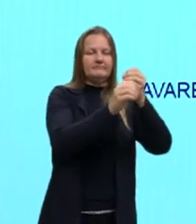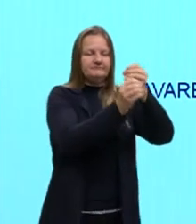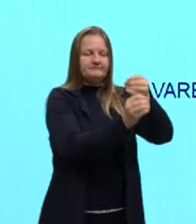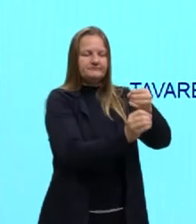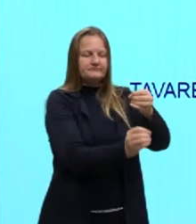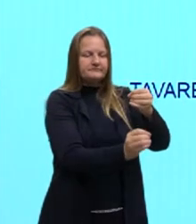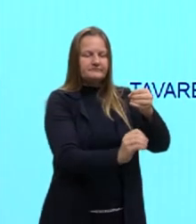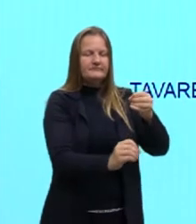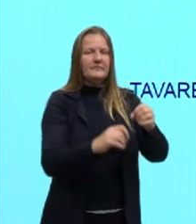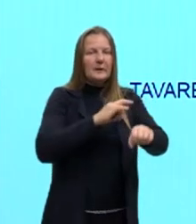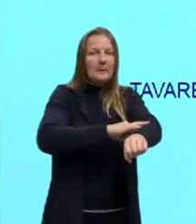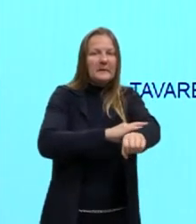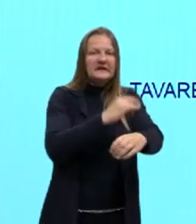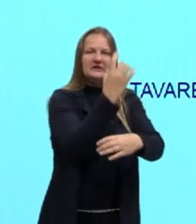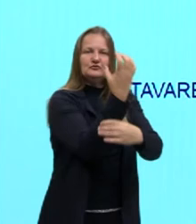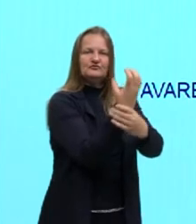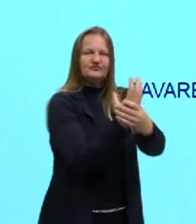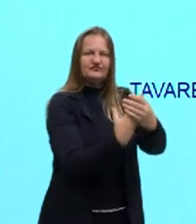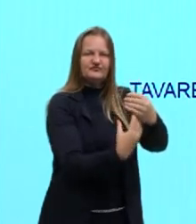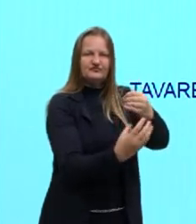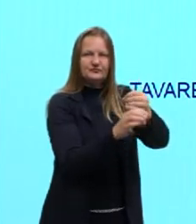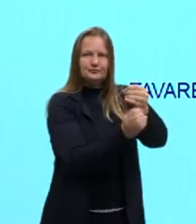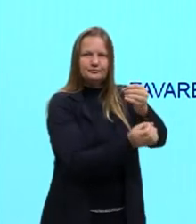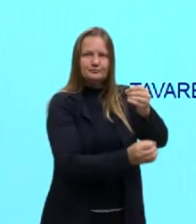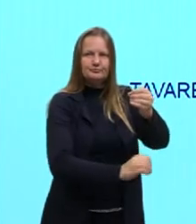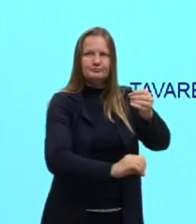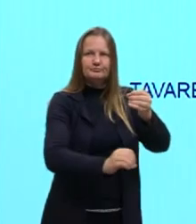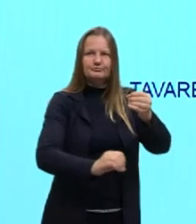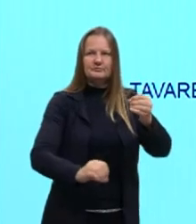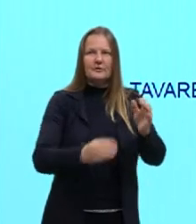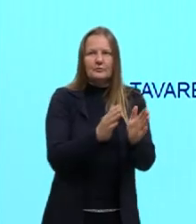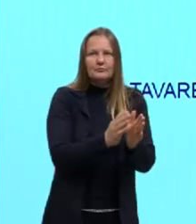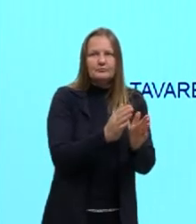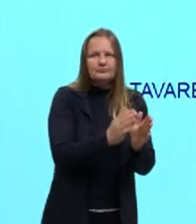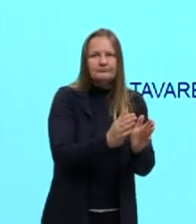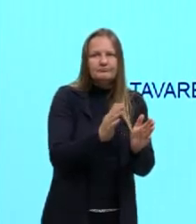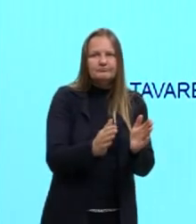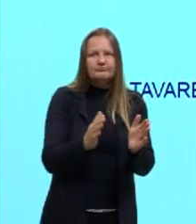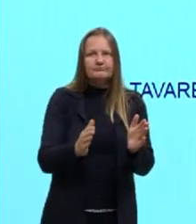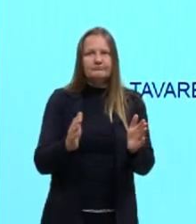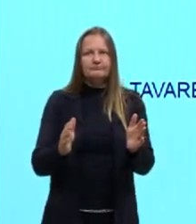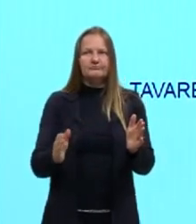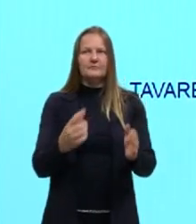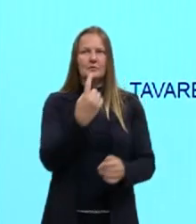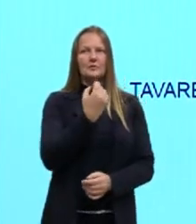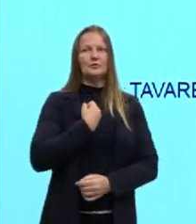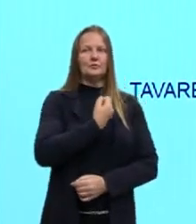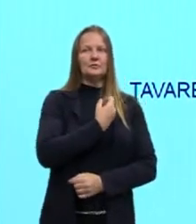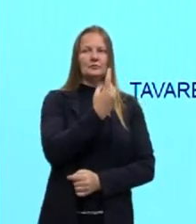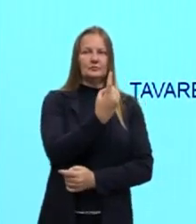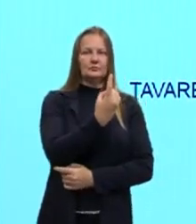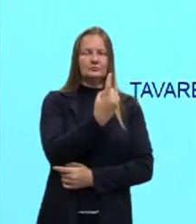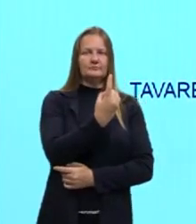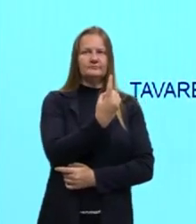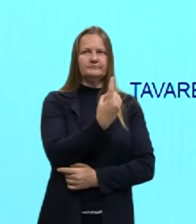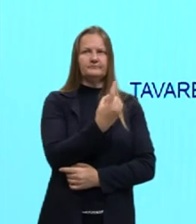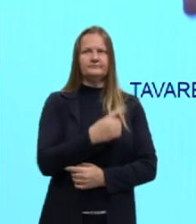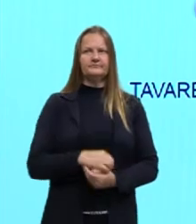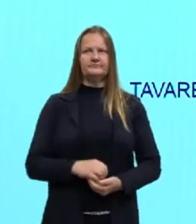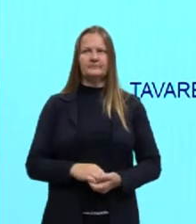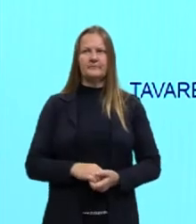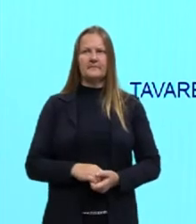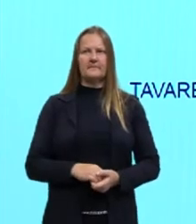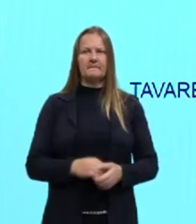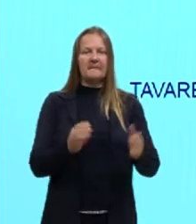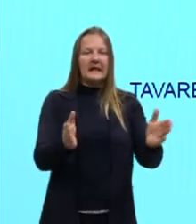E nós vemos aqui algumas etapas. A etapa número 1 é onde tem a